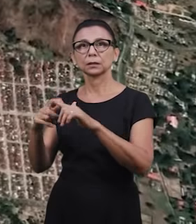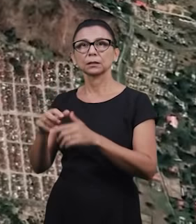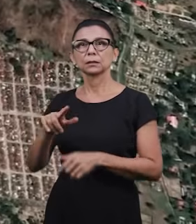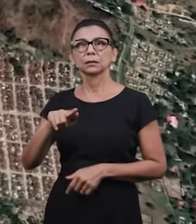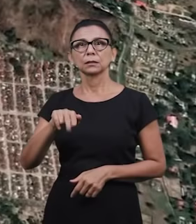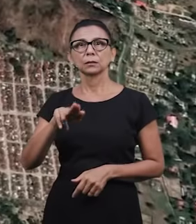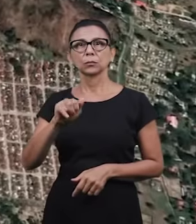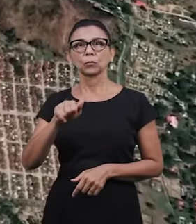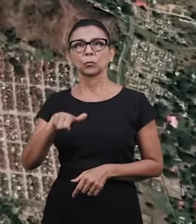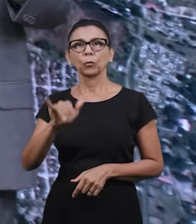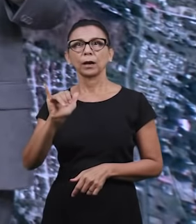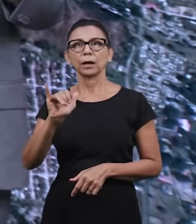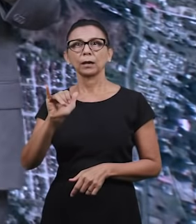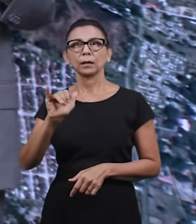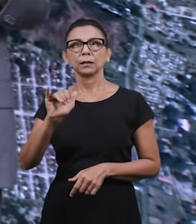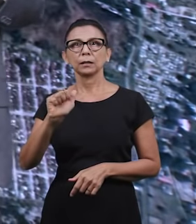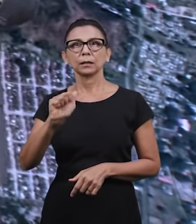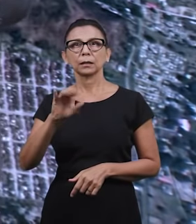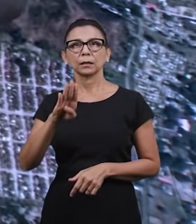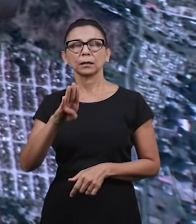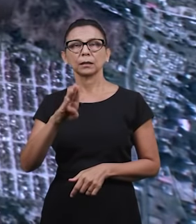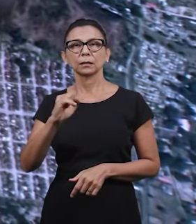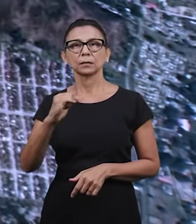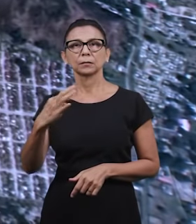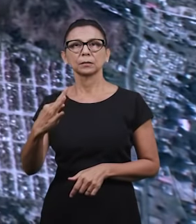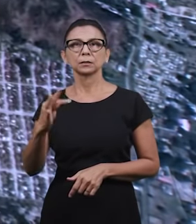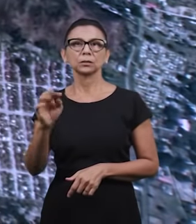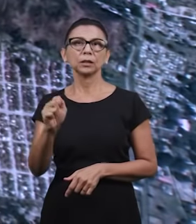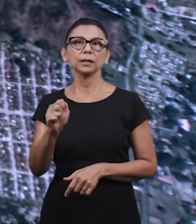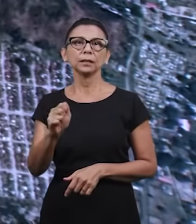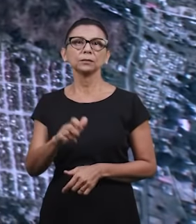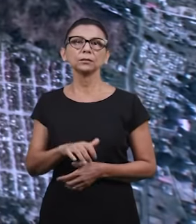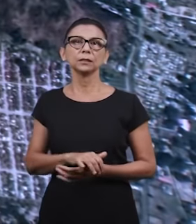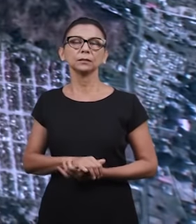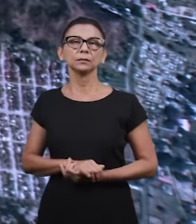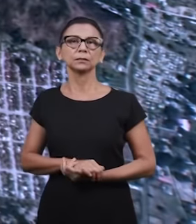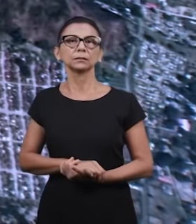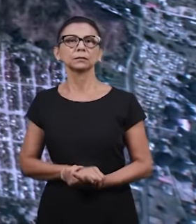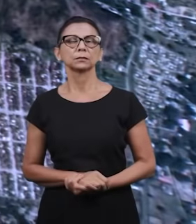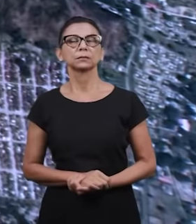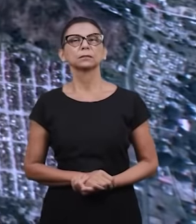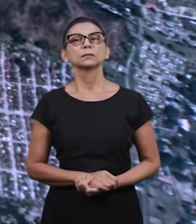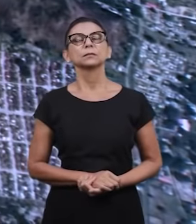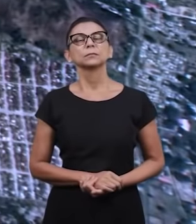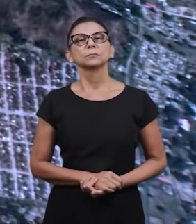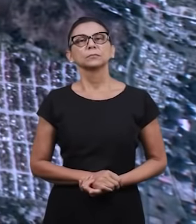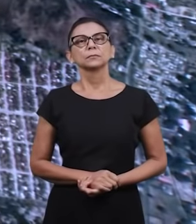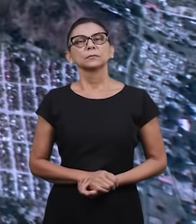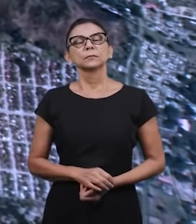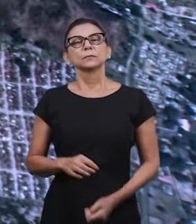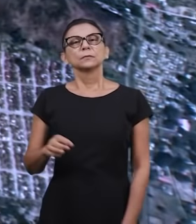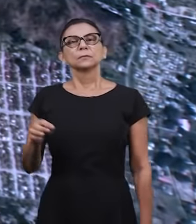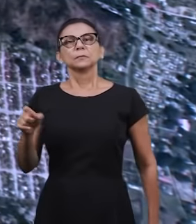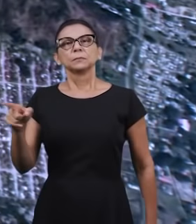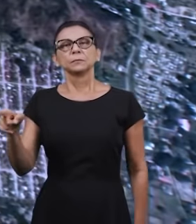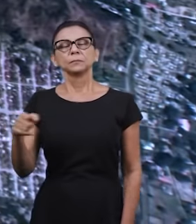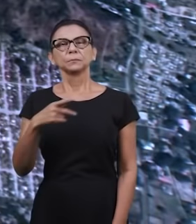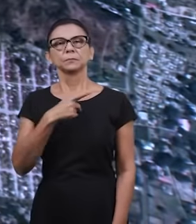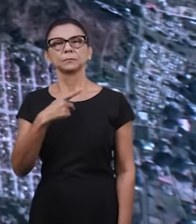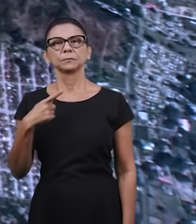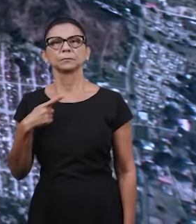ali em Guadabita. Guadabita é onde se encontra ali a nossa igreja com o nosso companheiro ali,